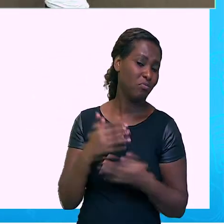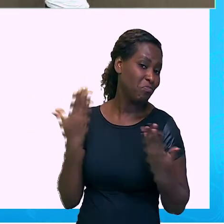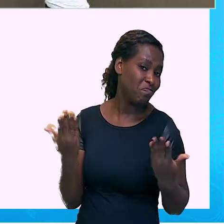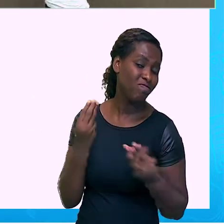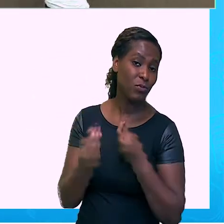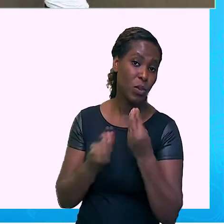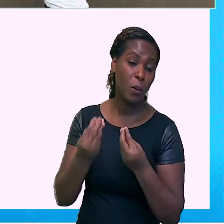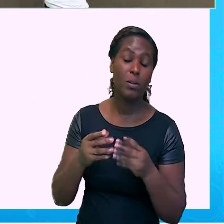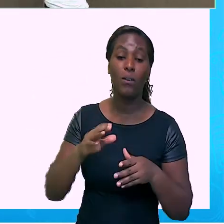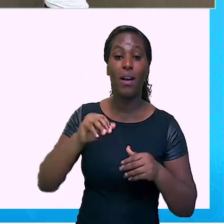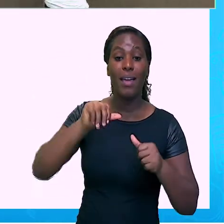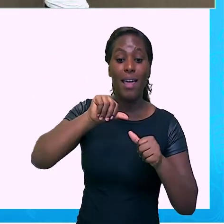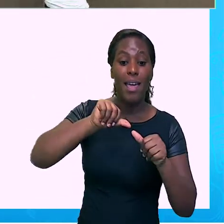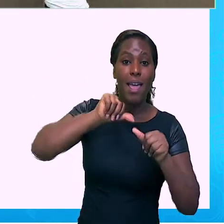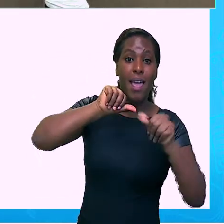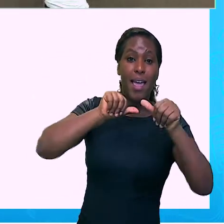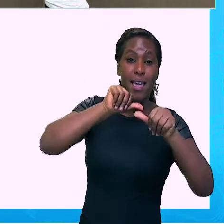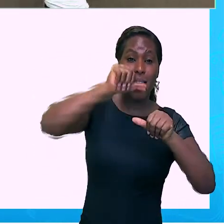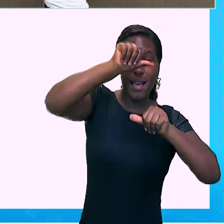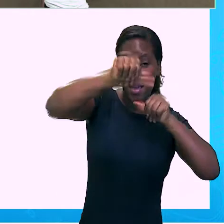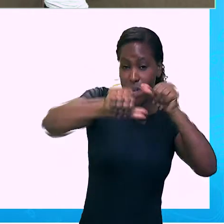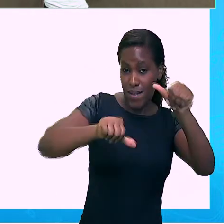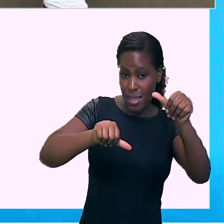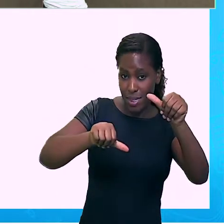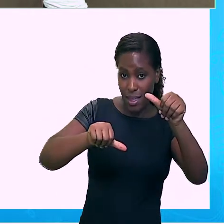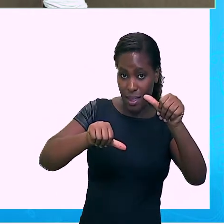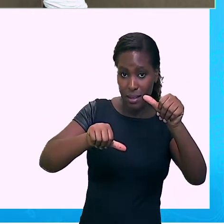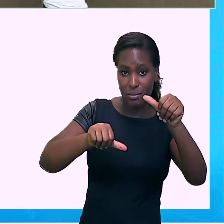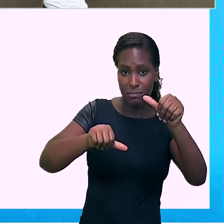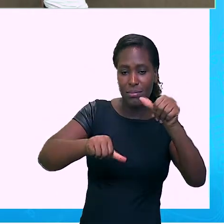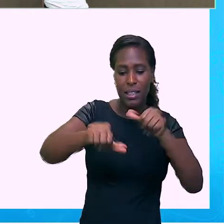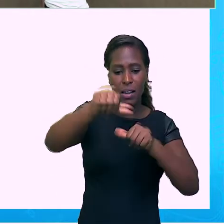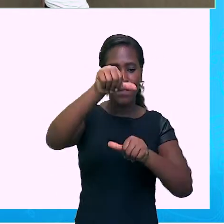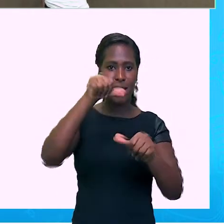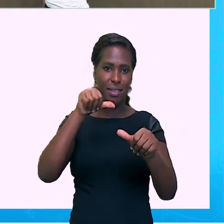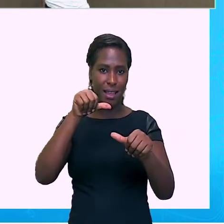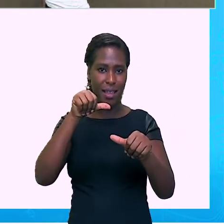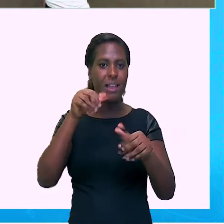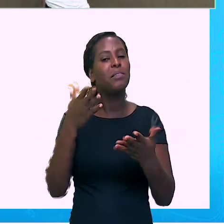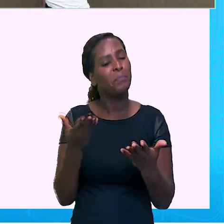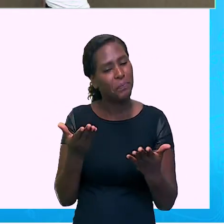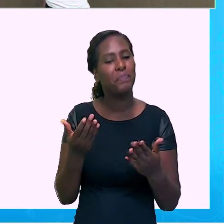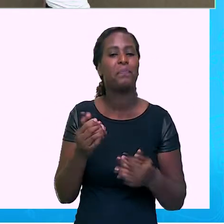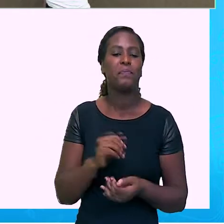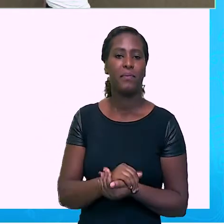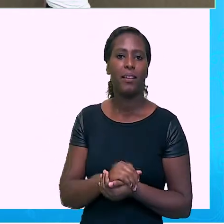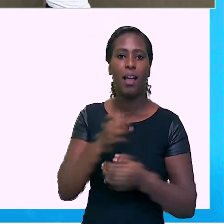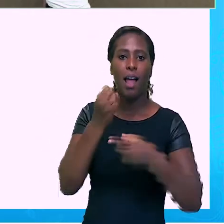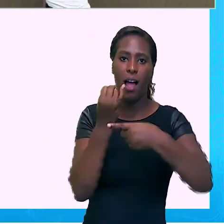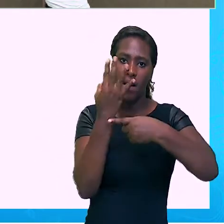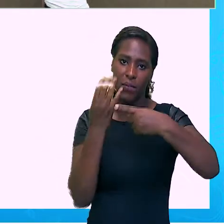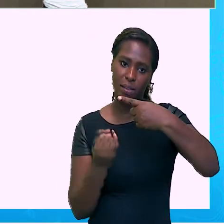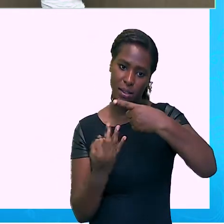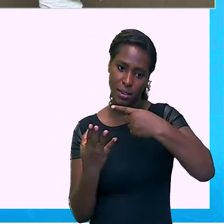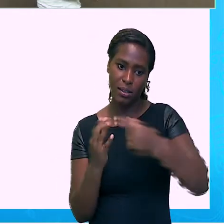Então eu vou ter 1, meio elevado ao cubo.